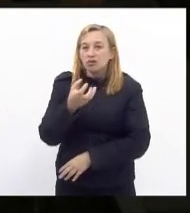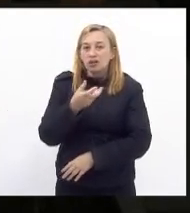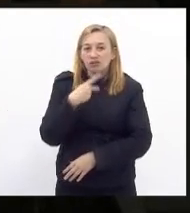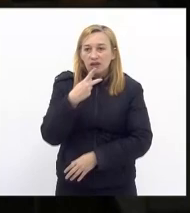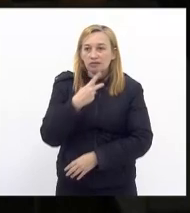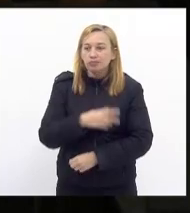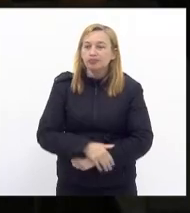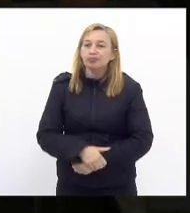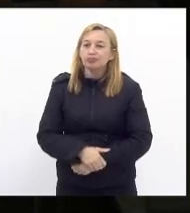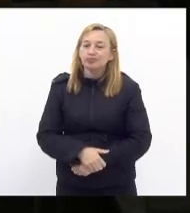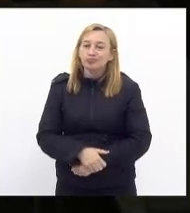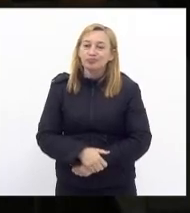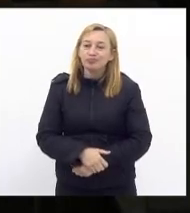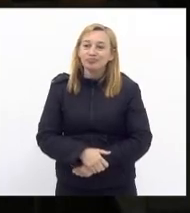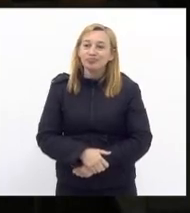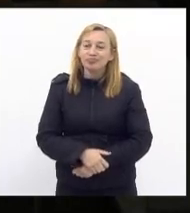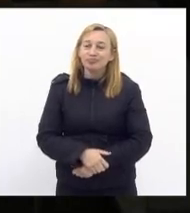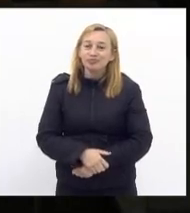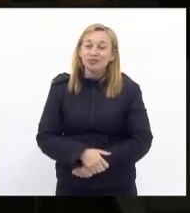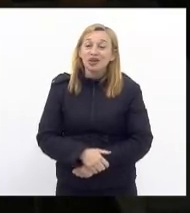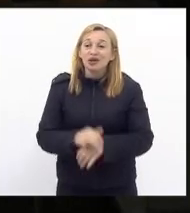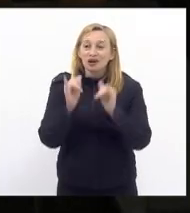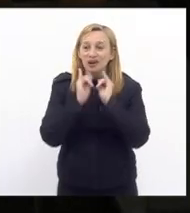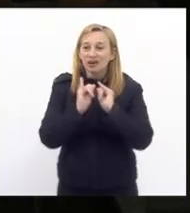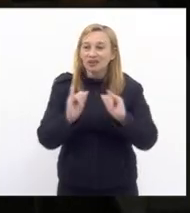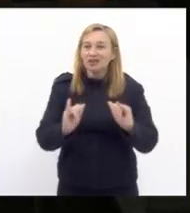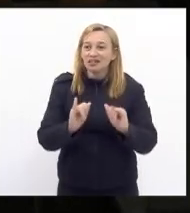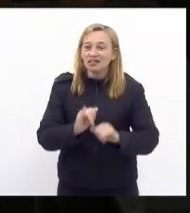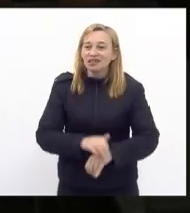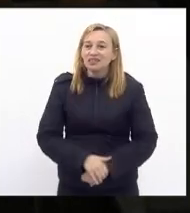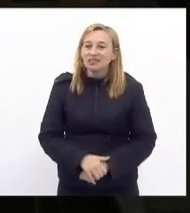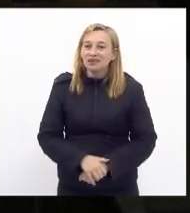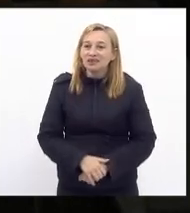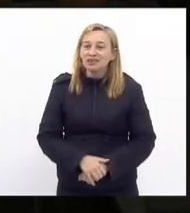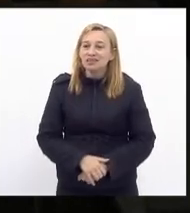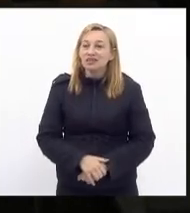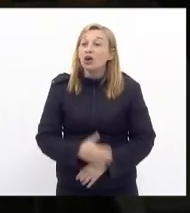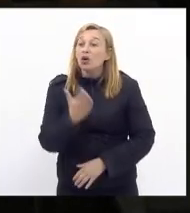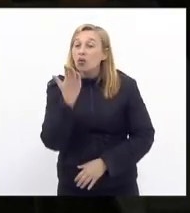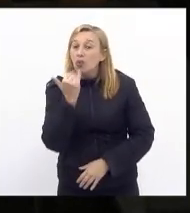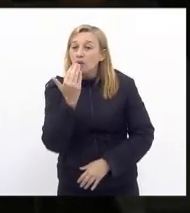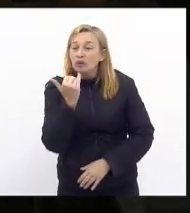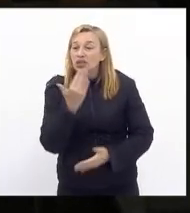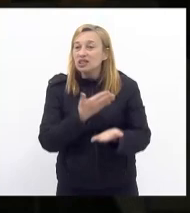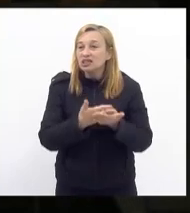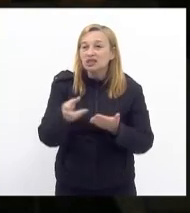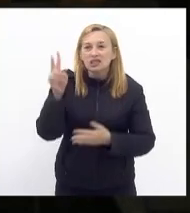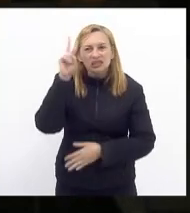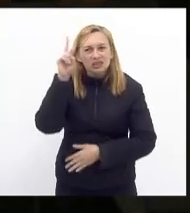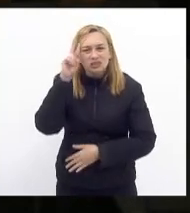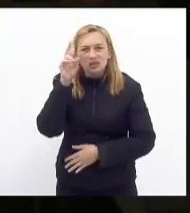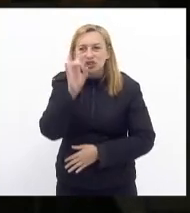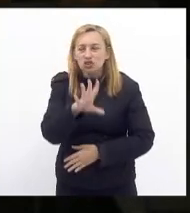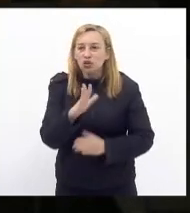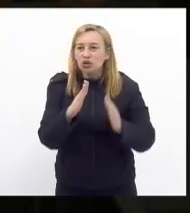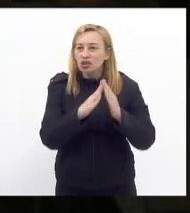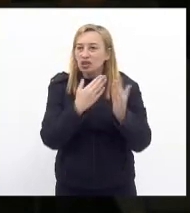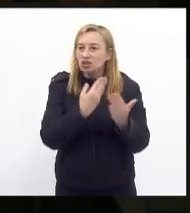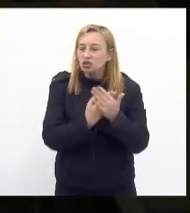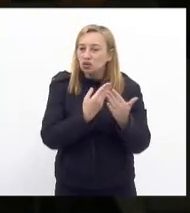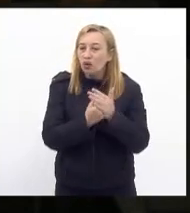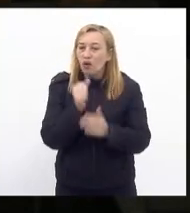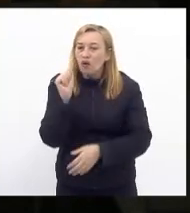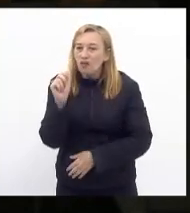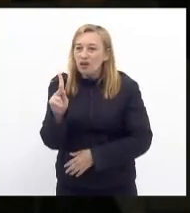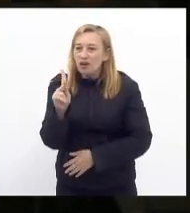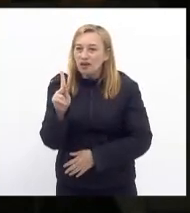muito importante foi anunciado que merenda a partir de segunda-feira só na escola ok